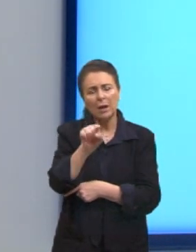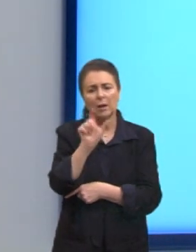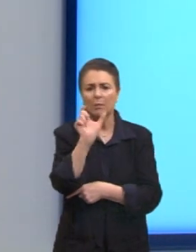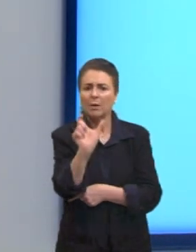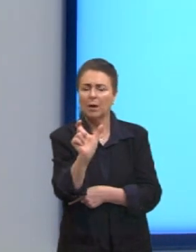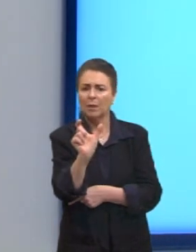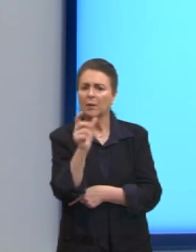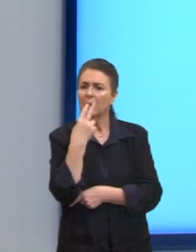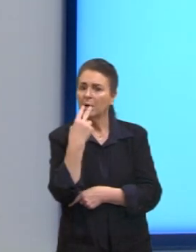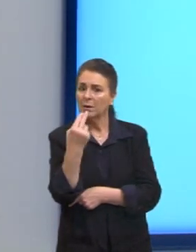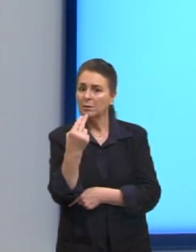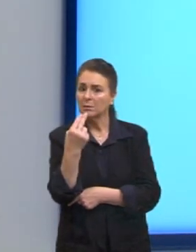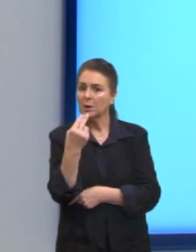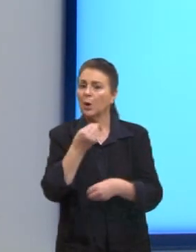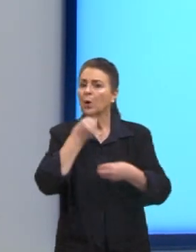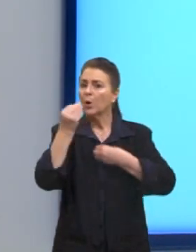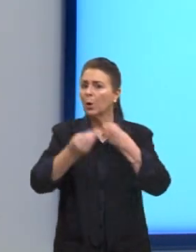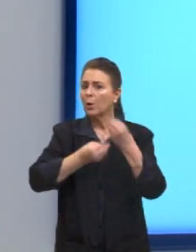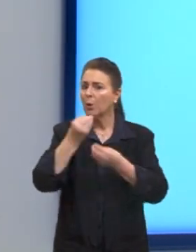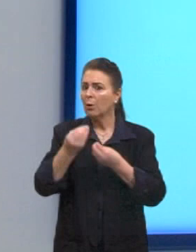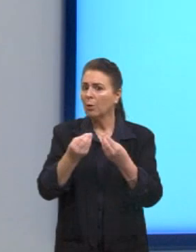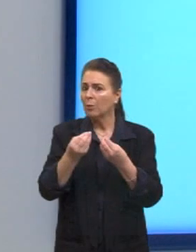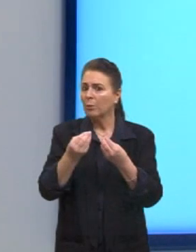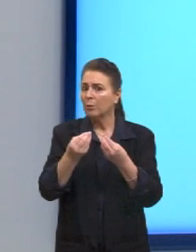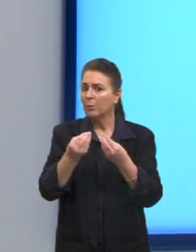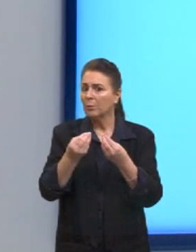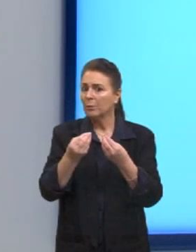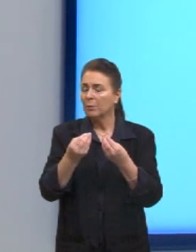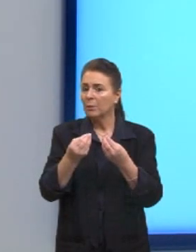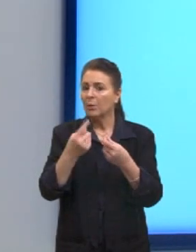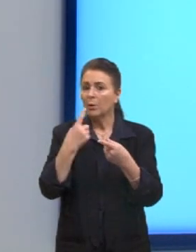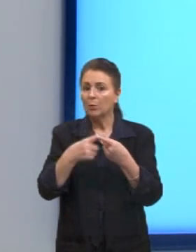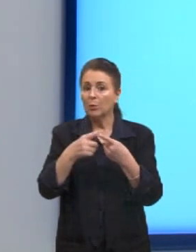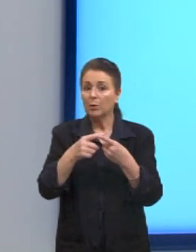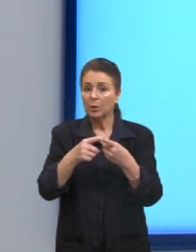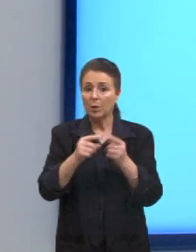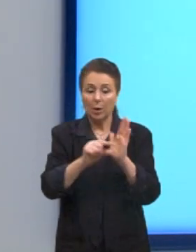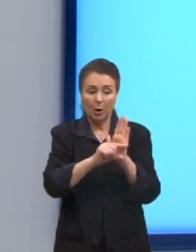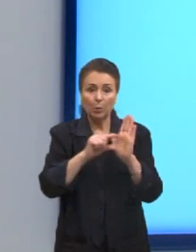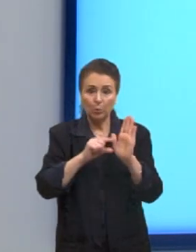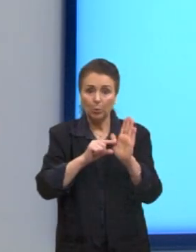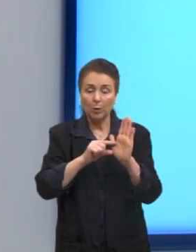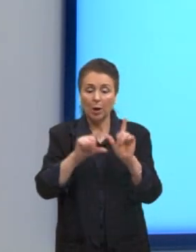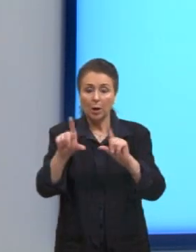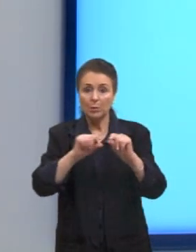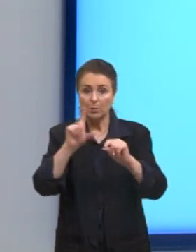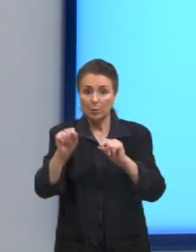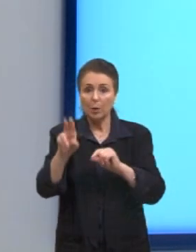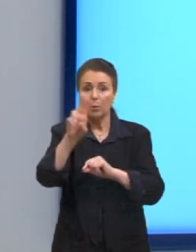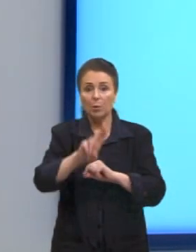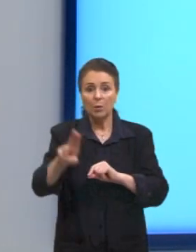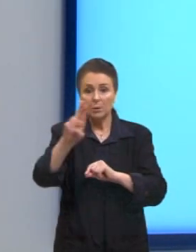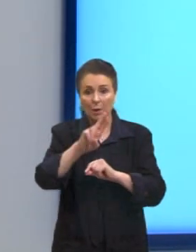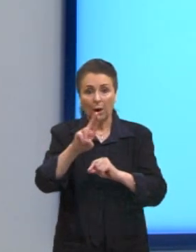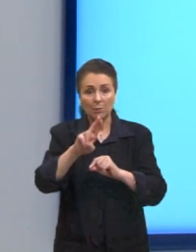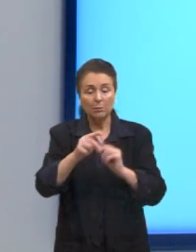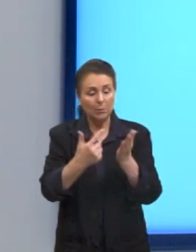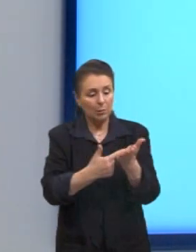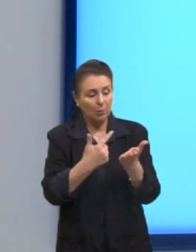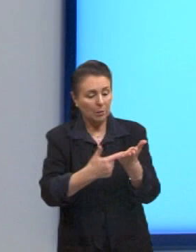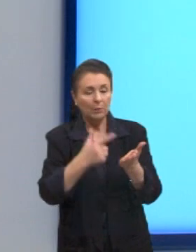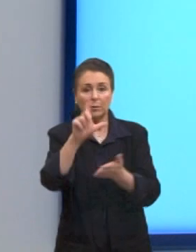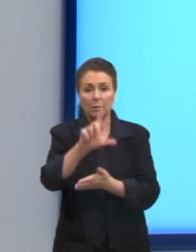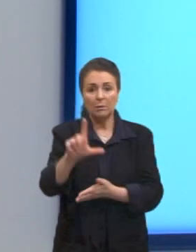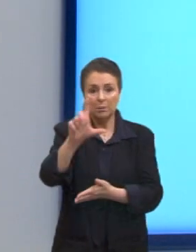E como deveria ser usado best-seller? Ora, porque a autora preferiu usar obra literária, que eu também